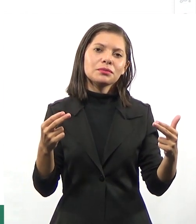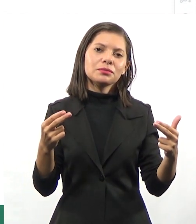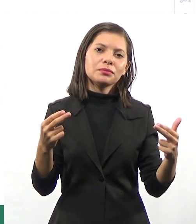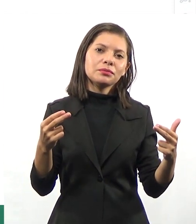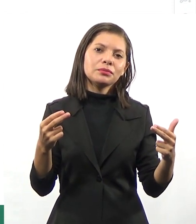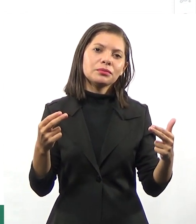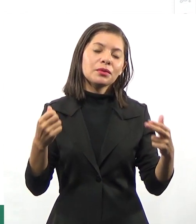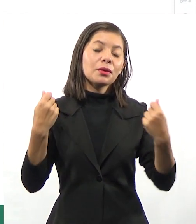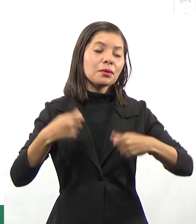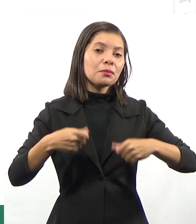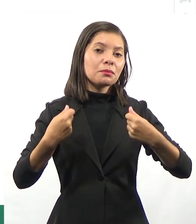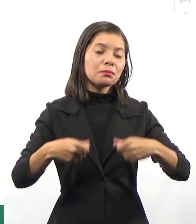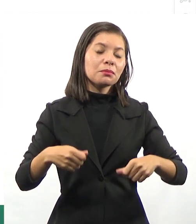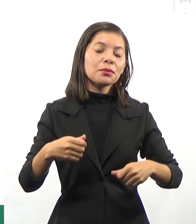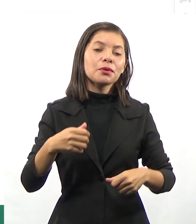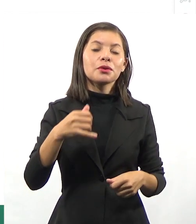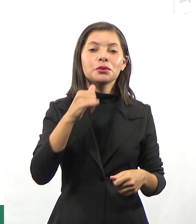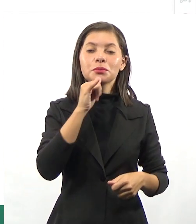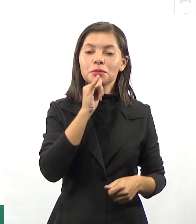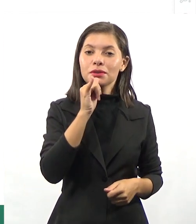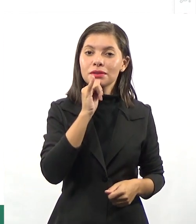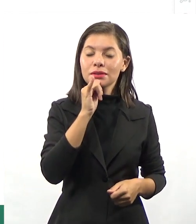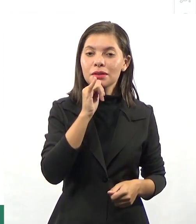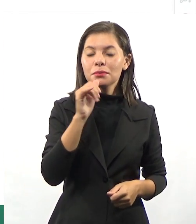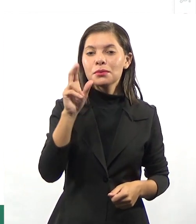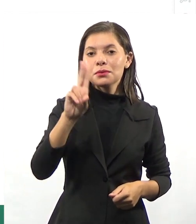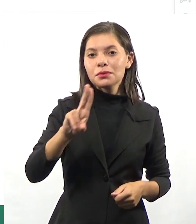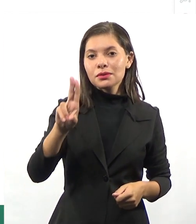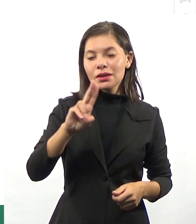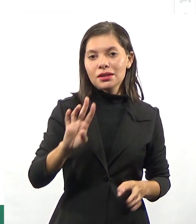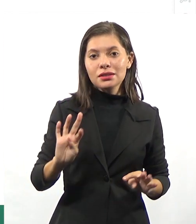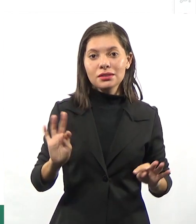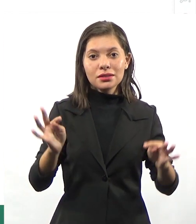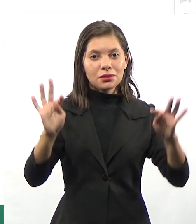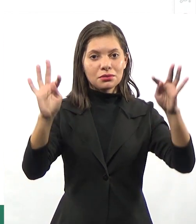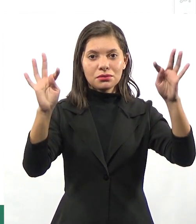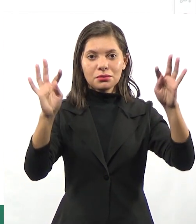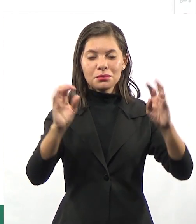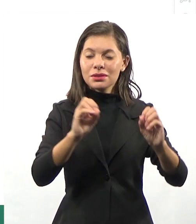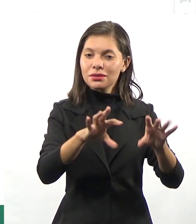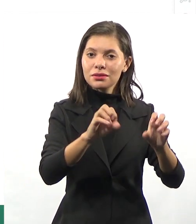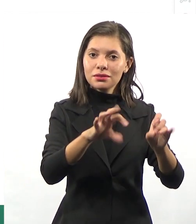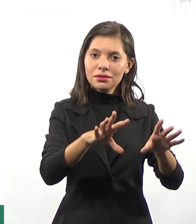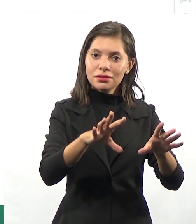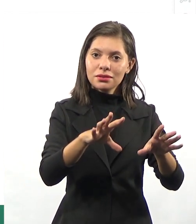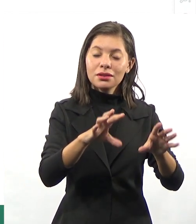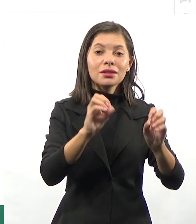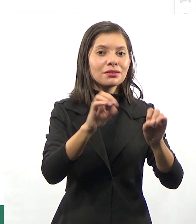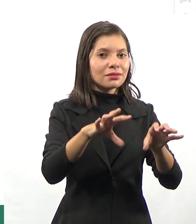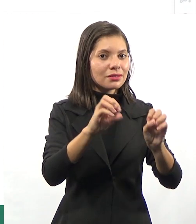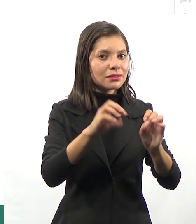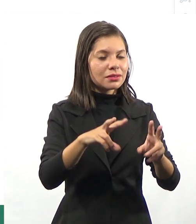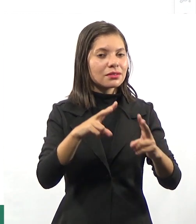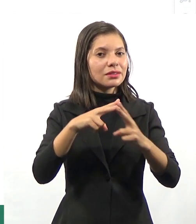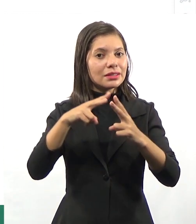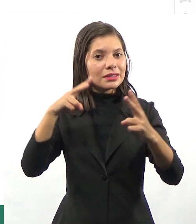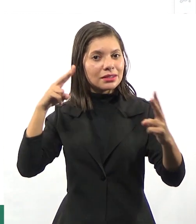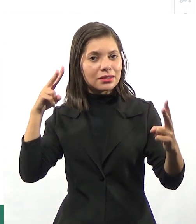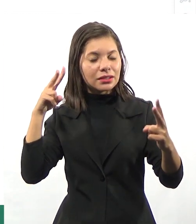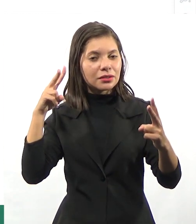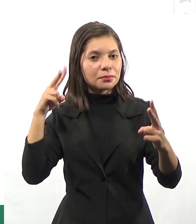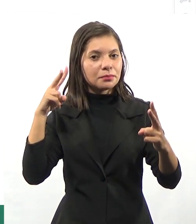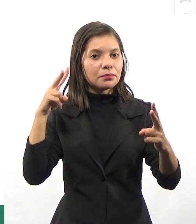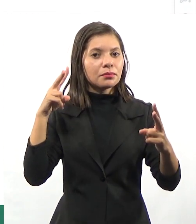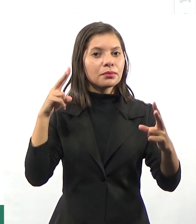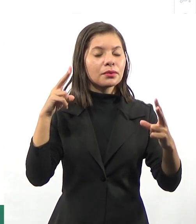vulcão, e eu posso, por exemplo, também utilizar as tecnologias para ensinar algo, e a prova disso é a educação à distância.